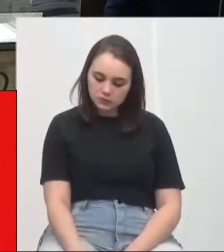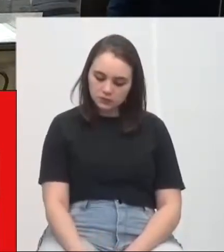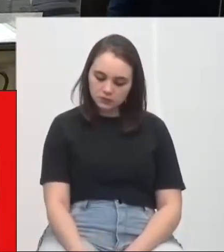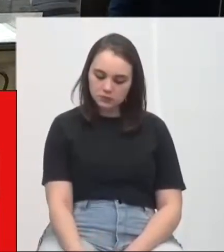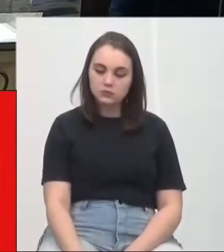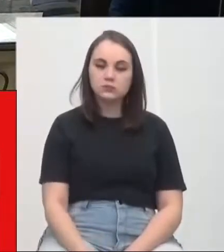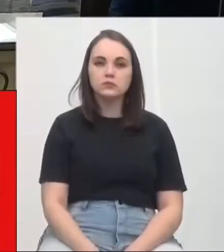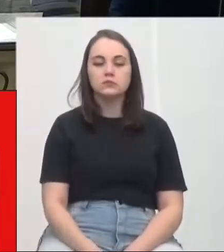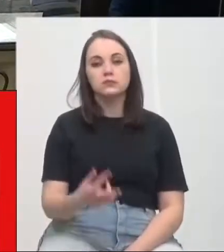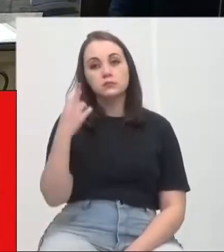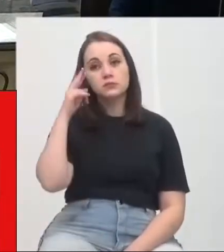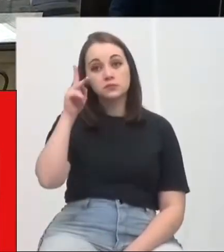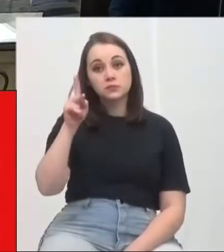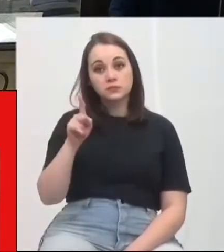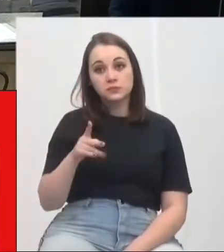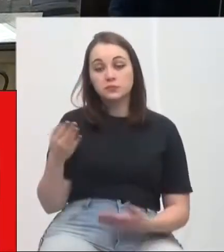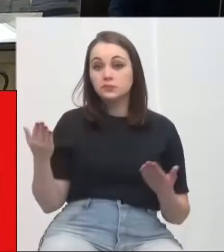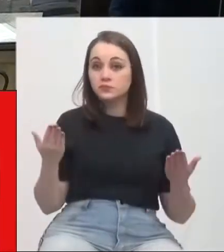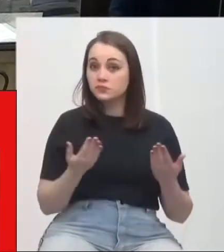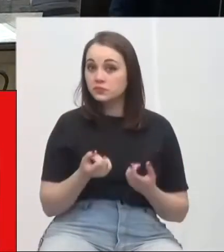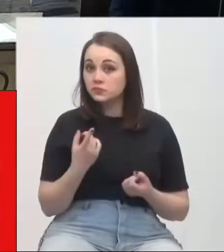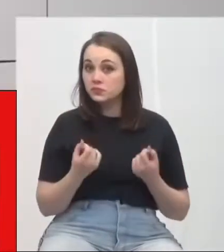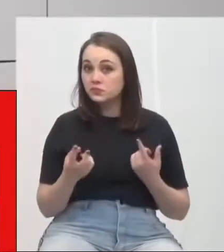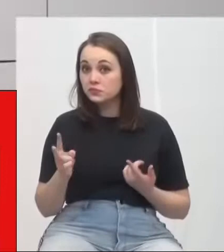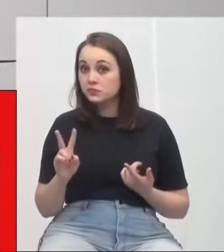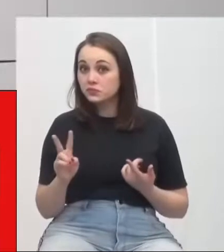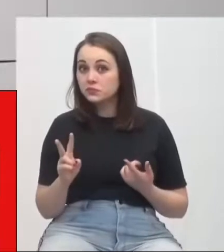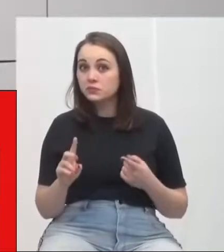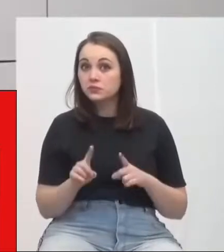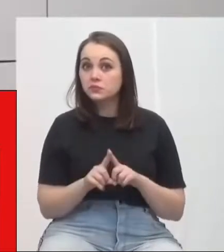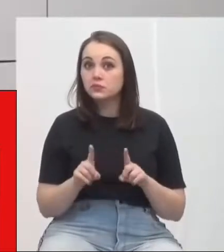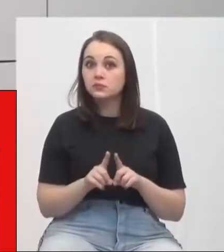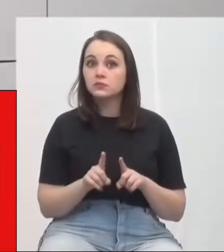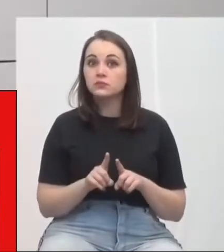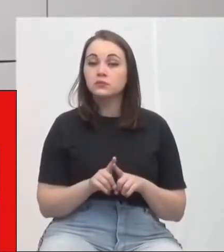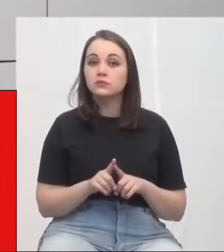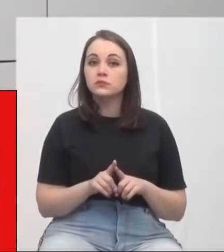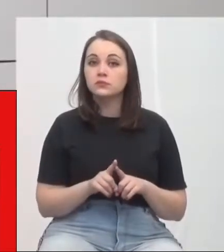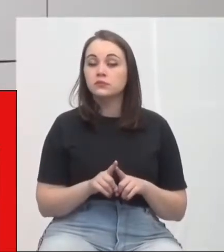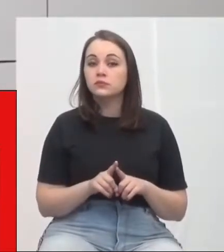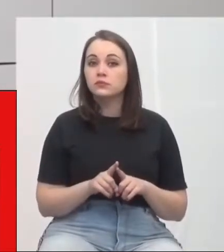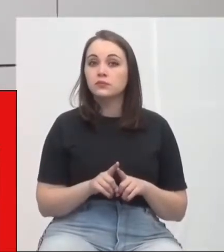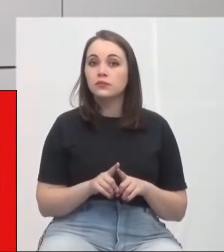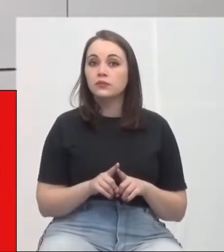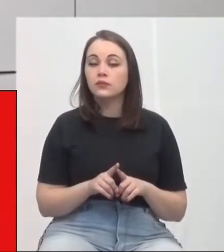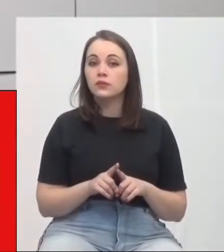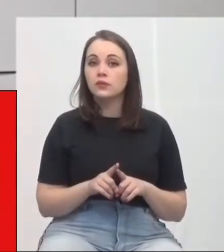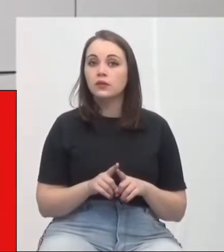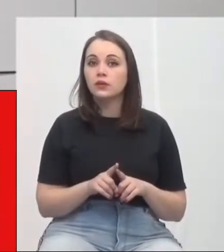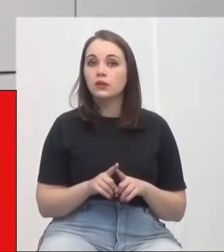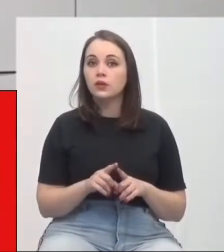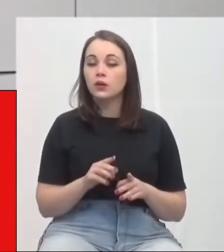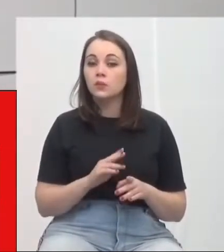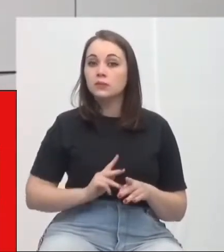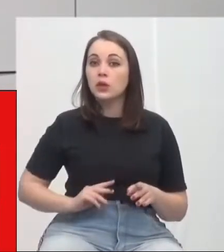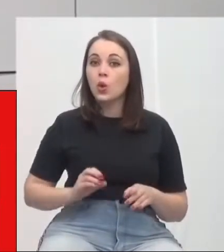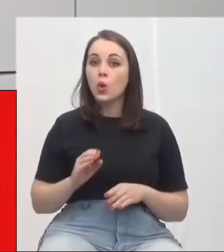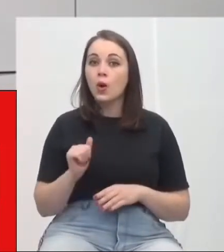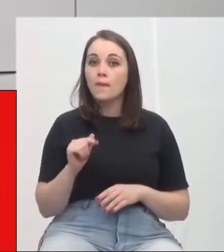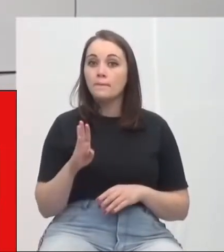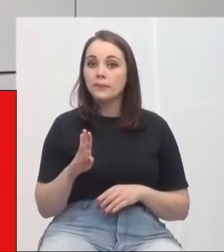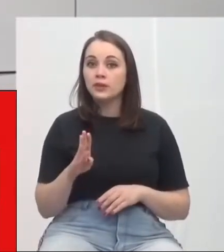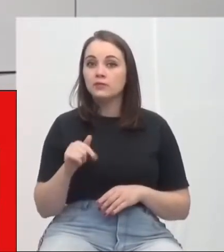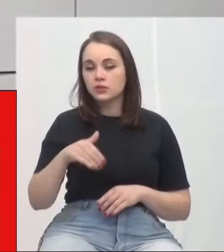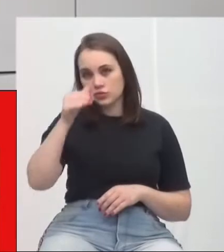Senhor presidente, hoje alguns dos vereadores, inclusive, receberam a visita do presidente da OAB Criciúma, o Rafael